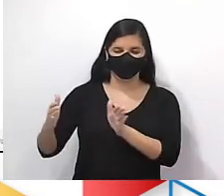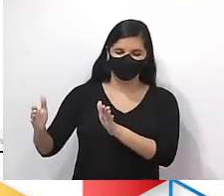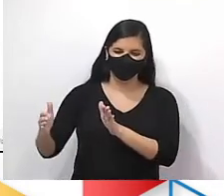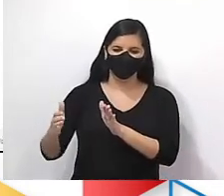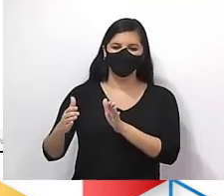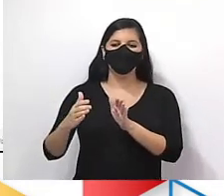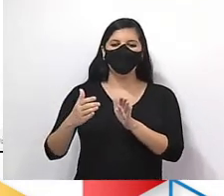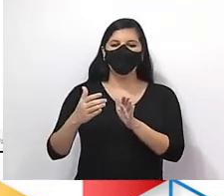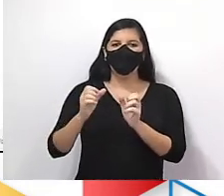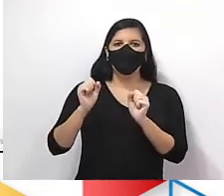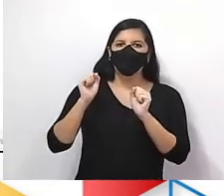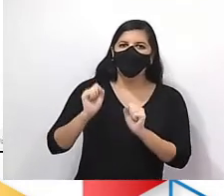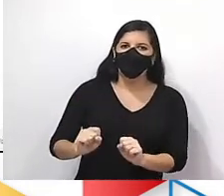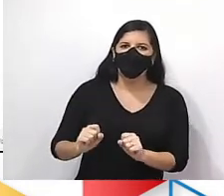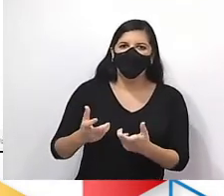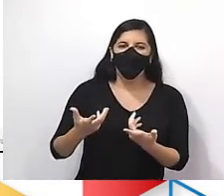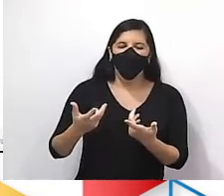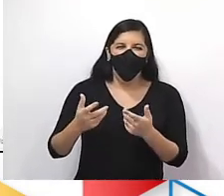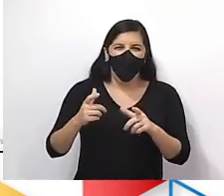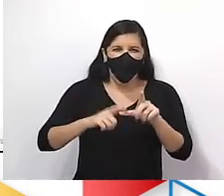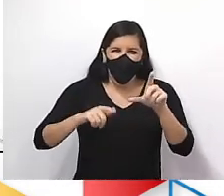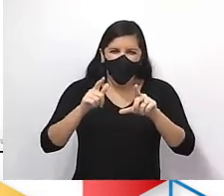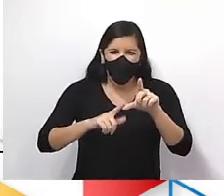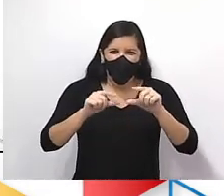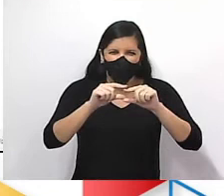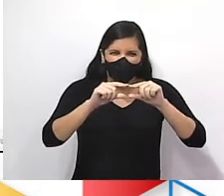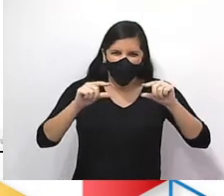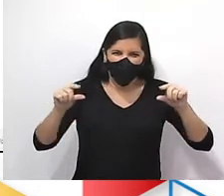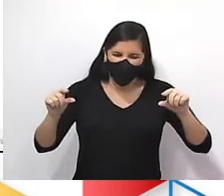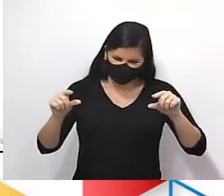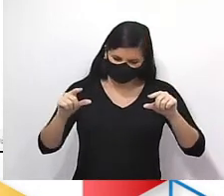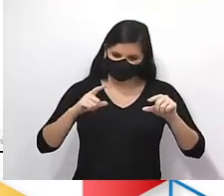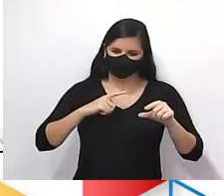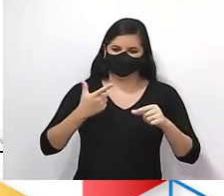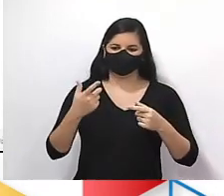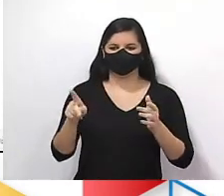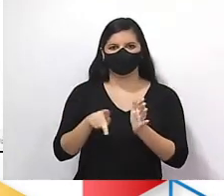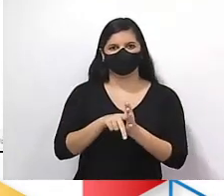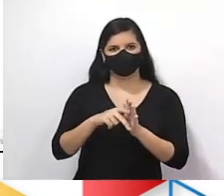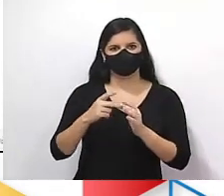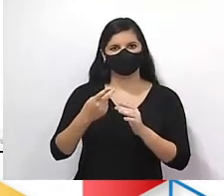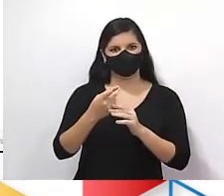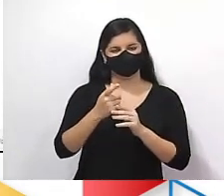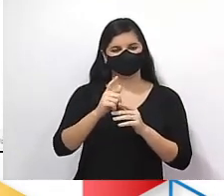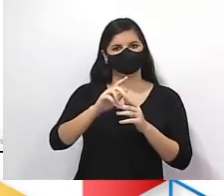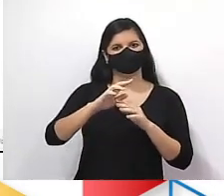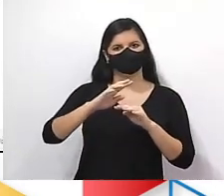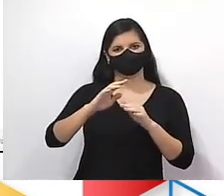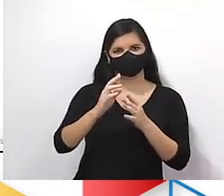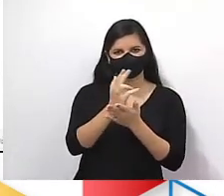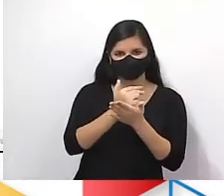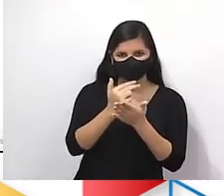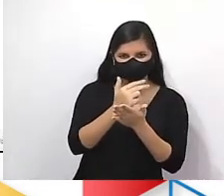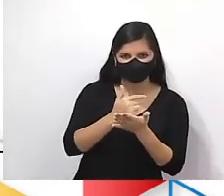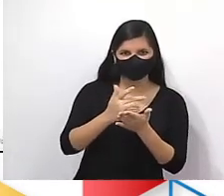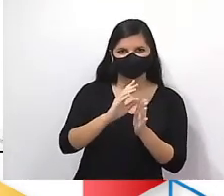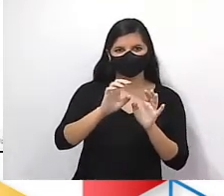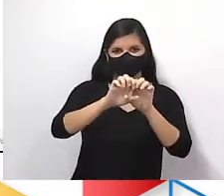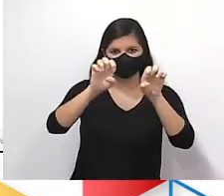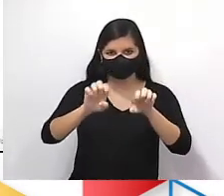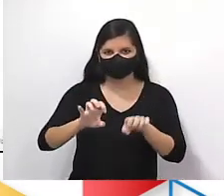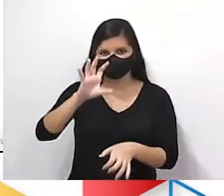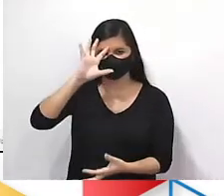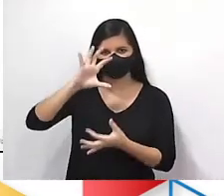seja ela aritmética, seja ela progressão geométrica, seja ela pela estrutura